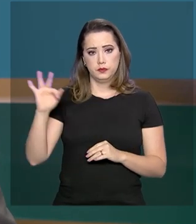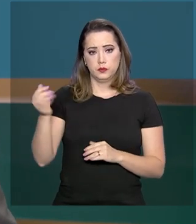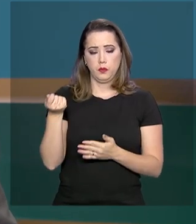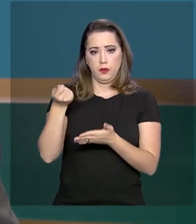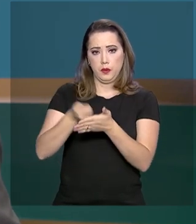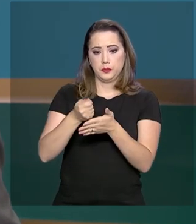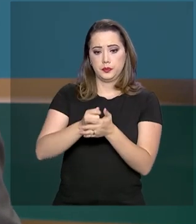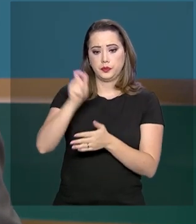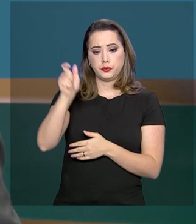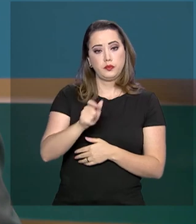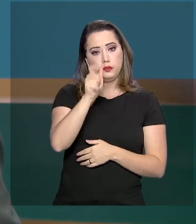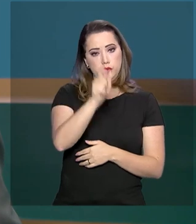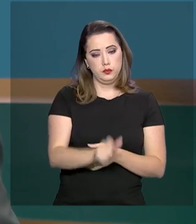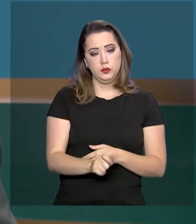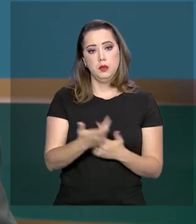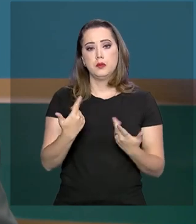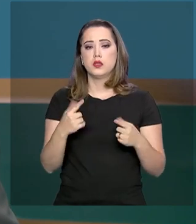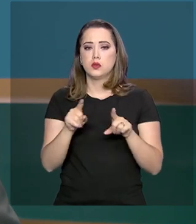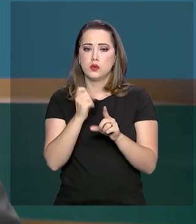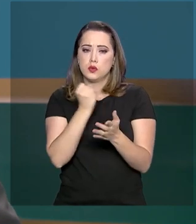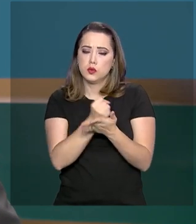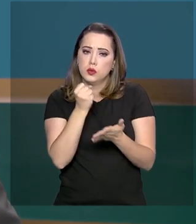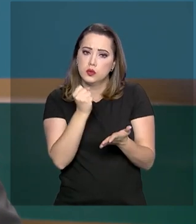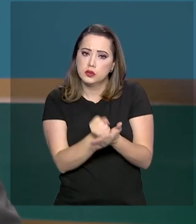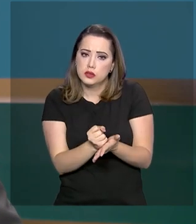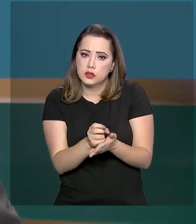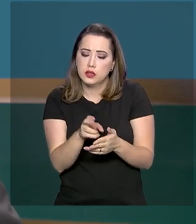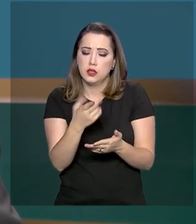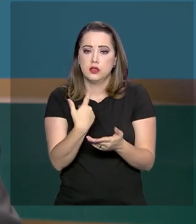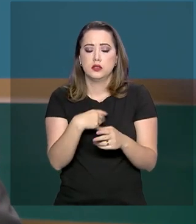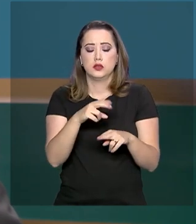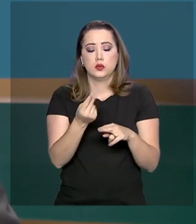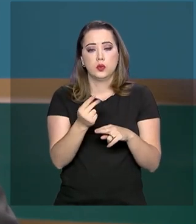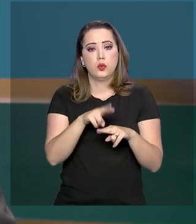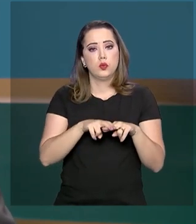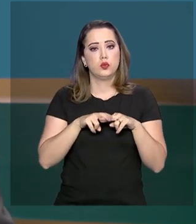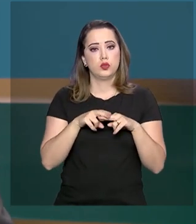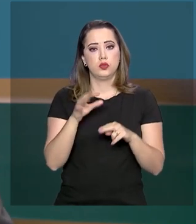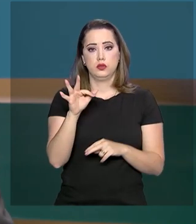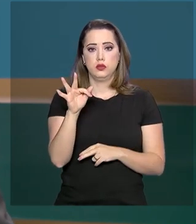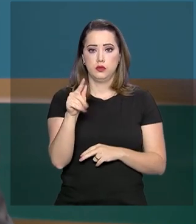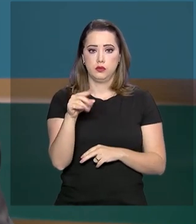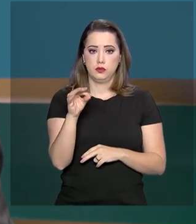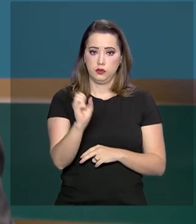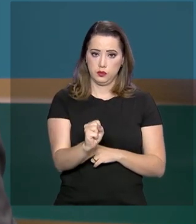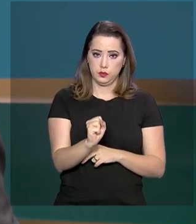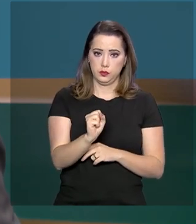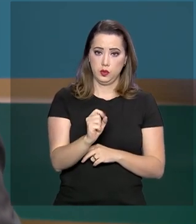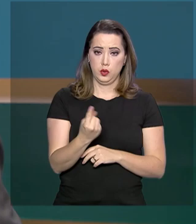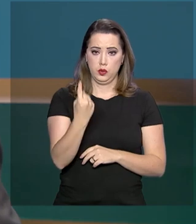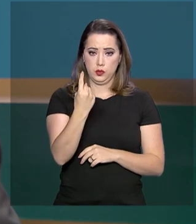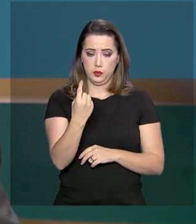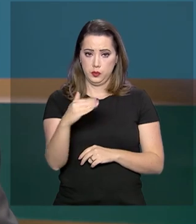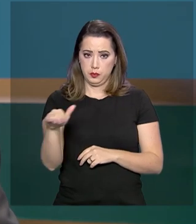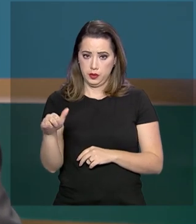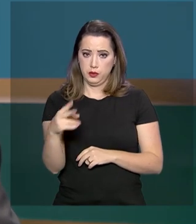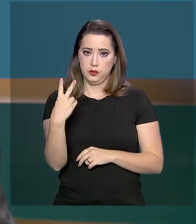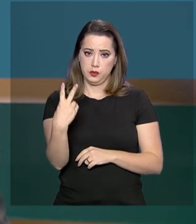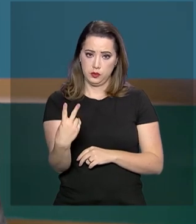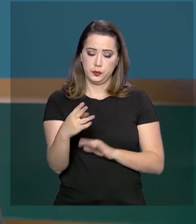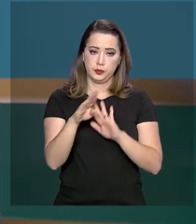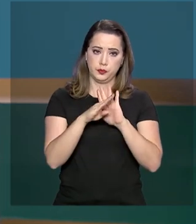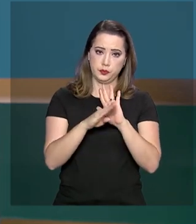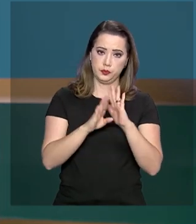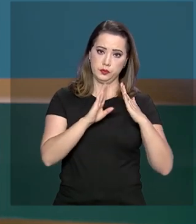concedidos para pessoas físicas em contratos de financiamento com recursos do FGTS nas faixas 1,5 e 2